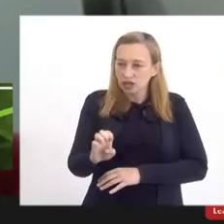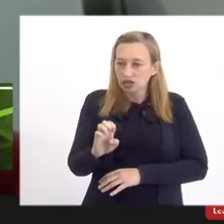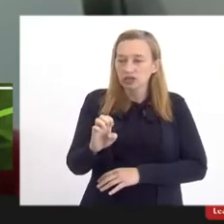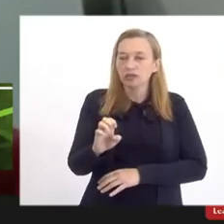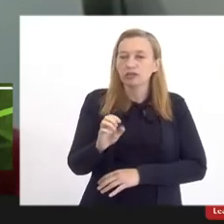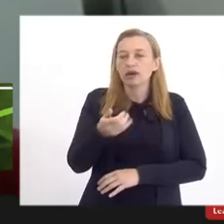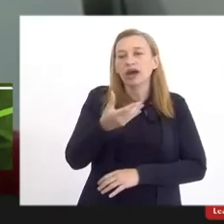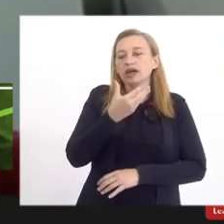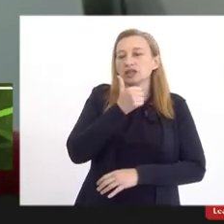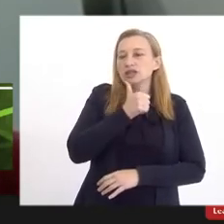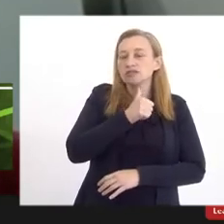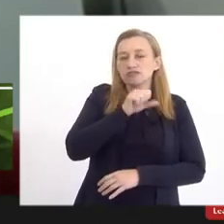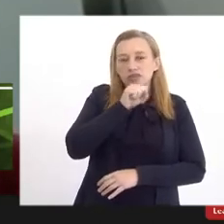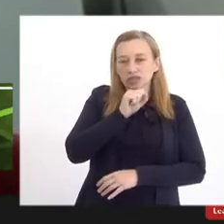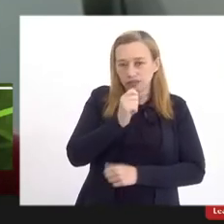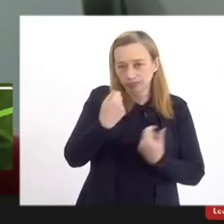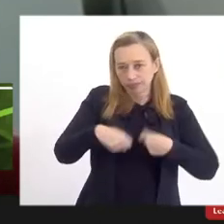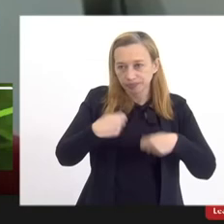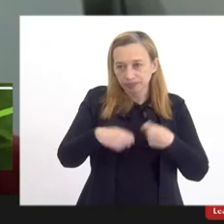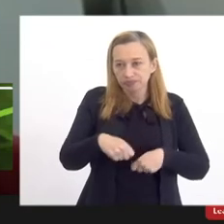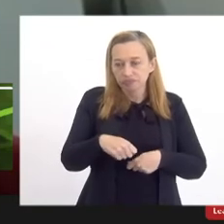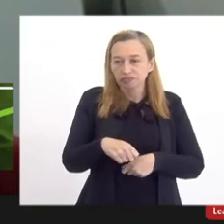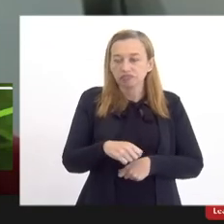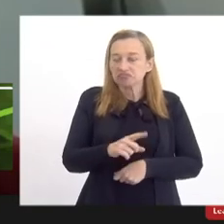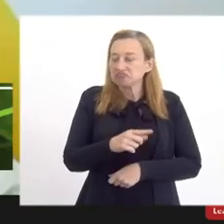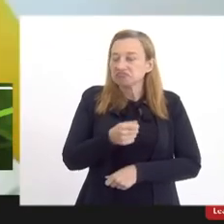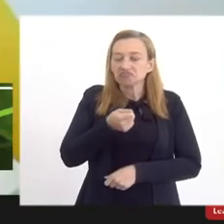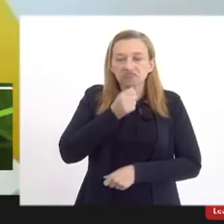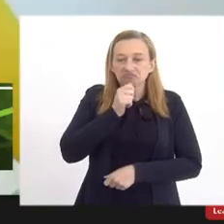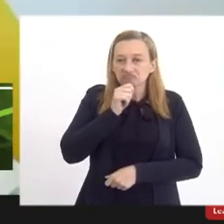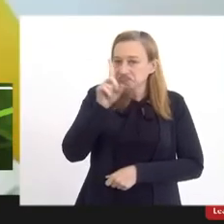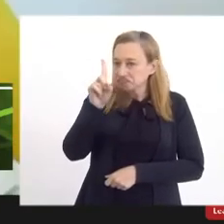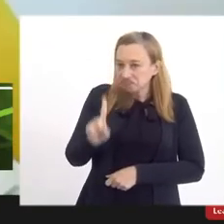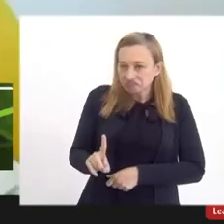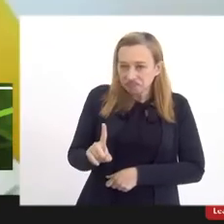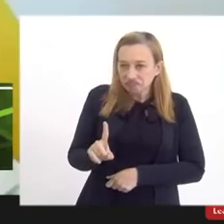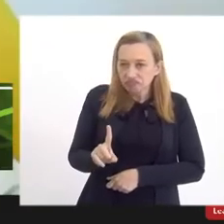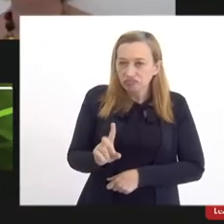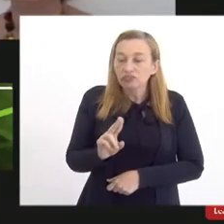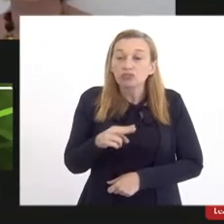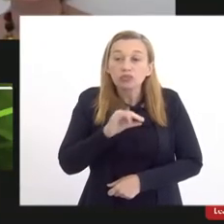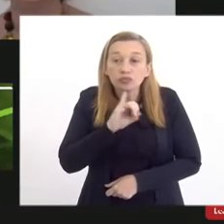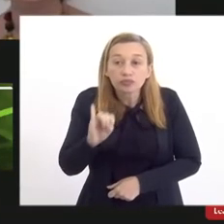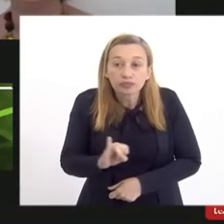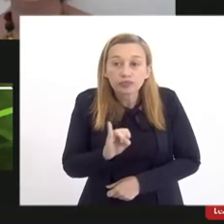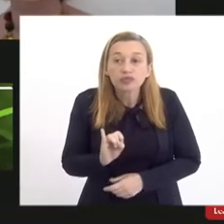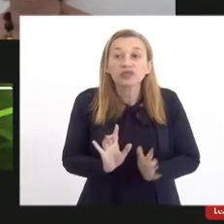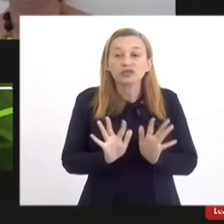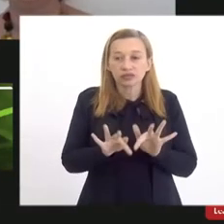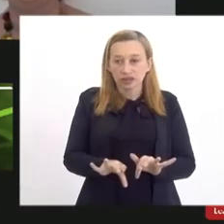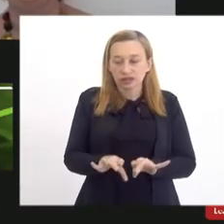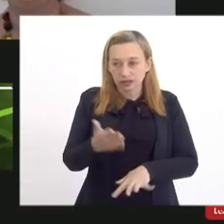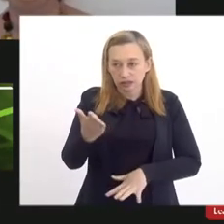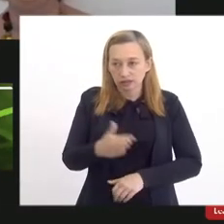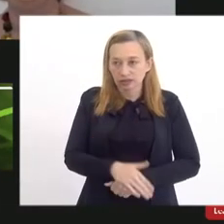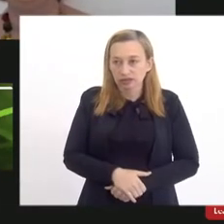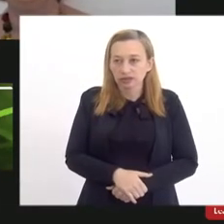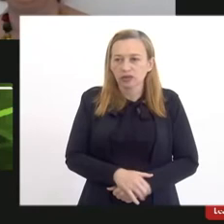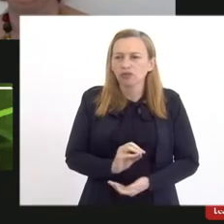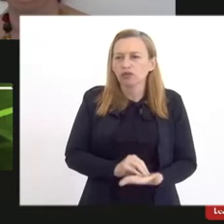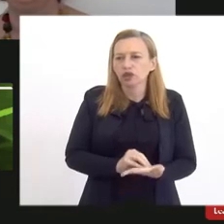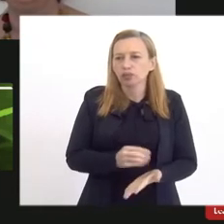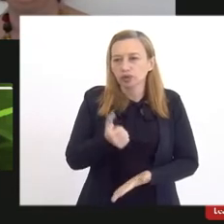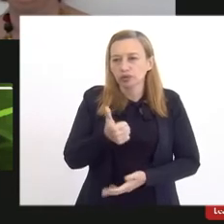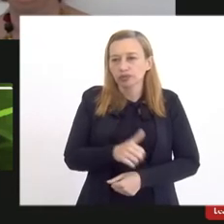que assim precisam. Nenhum desses direitos pode... Oi? Concluindo, favor, João. Falta pouco.